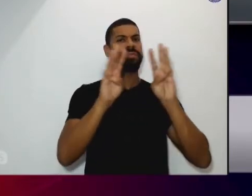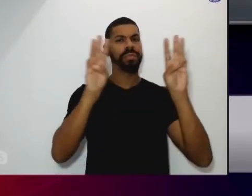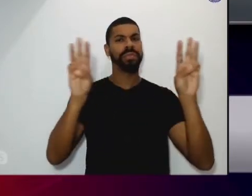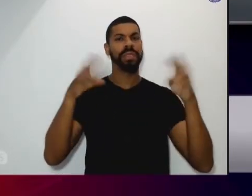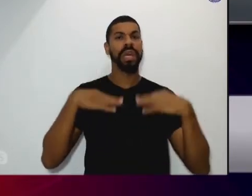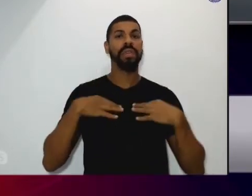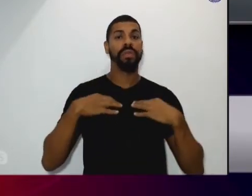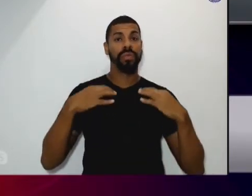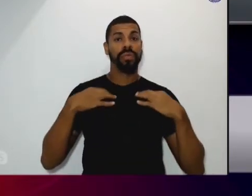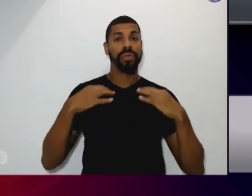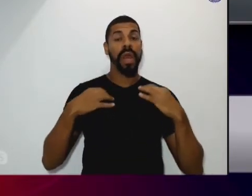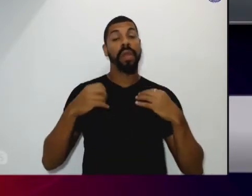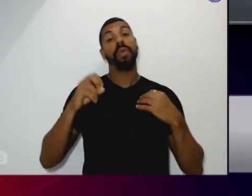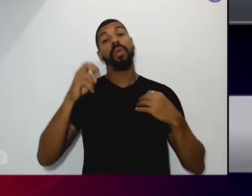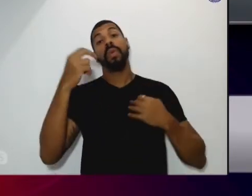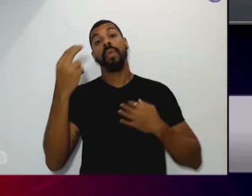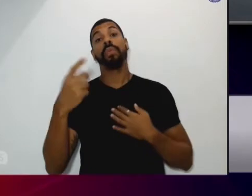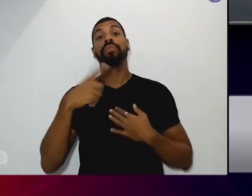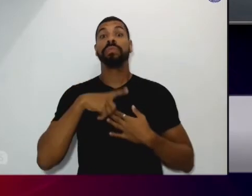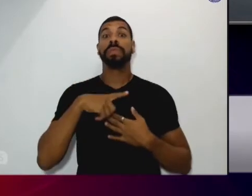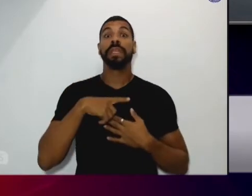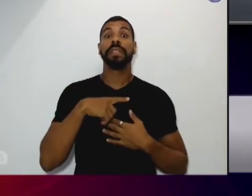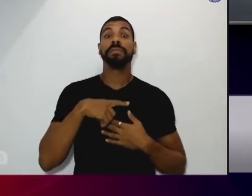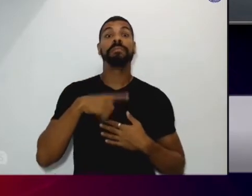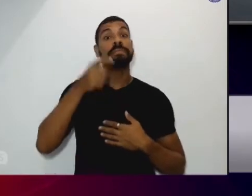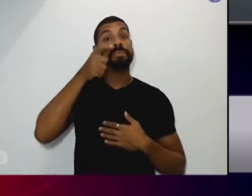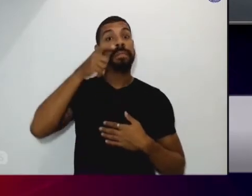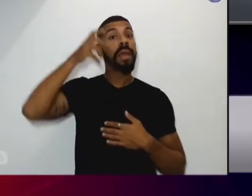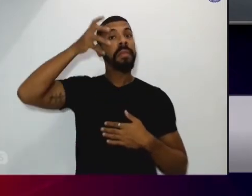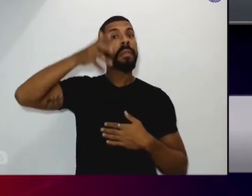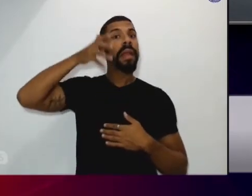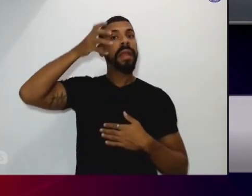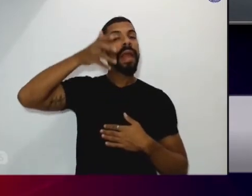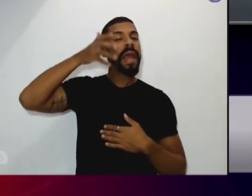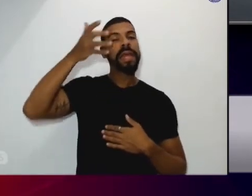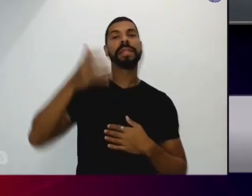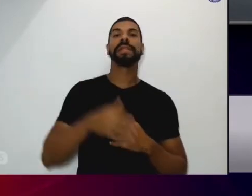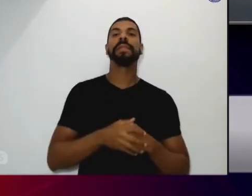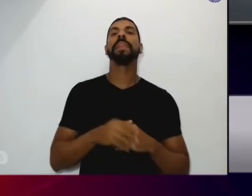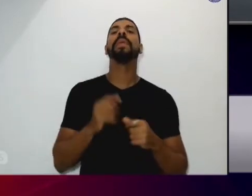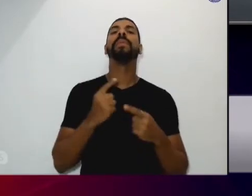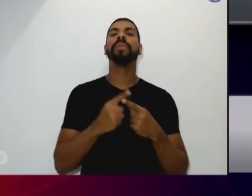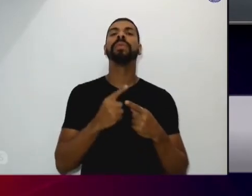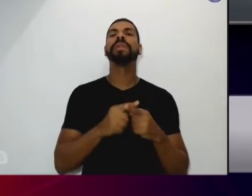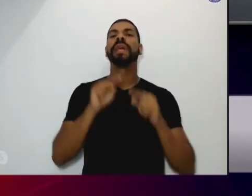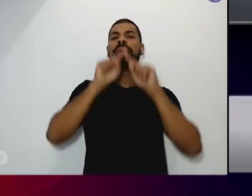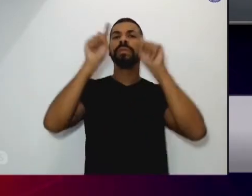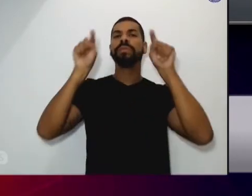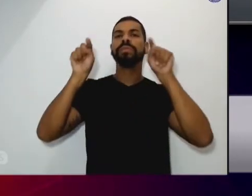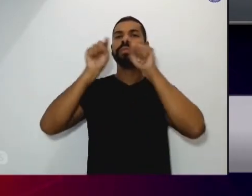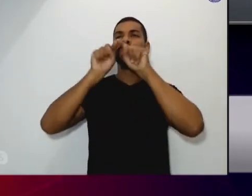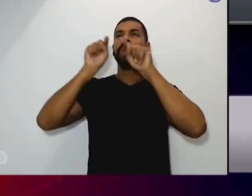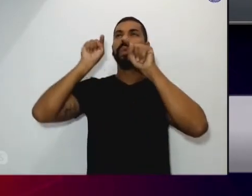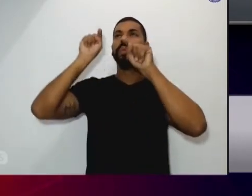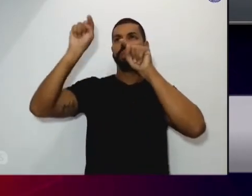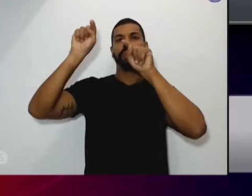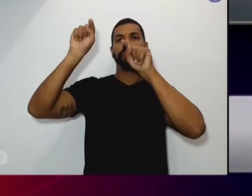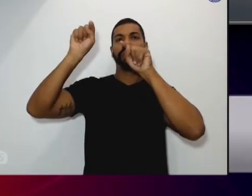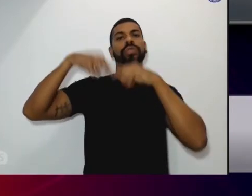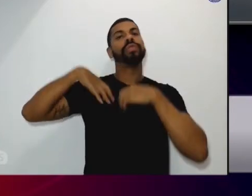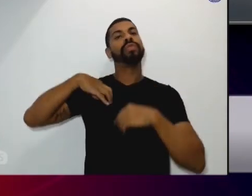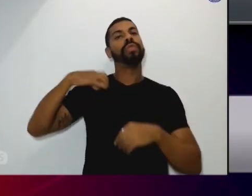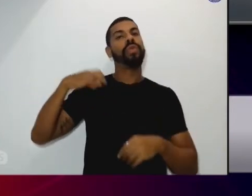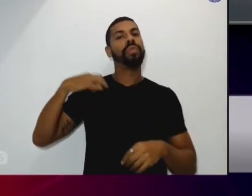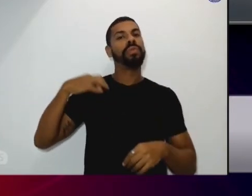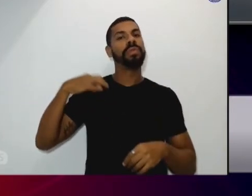quiser tem interesse nessas palestras é entrar no site porque tem um iconezinho lá de voluntários e de